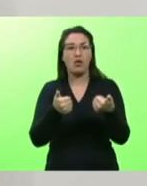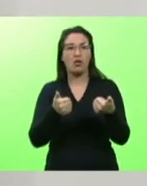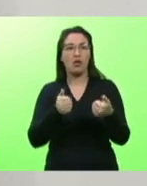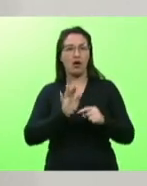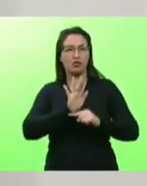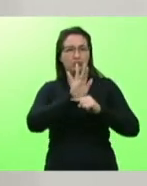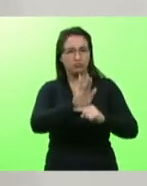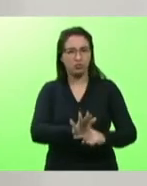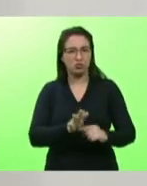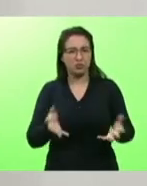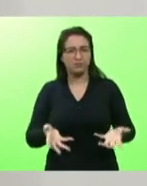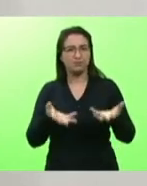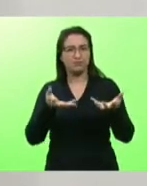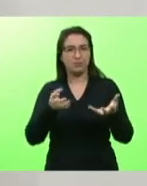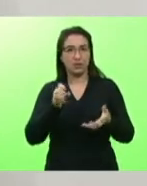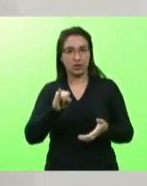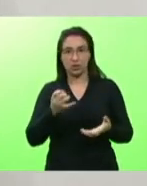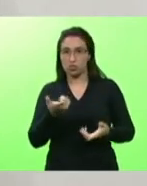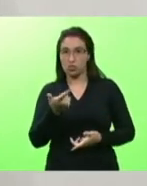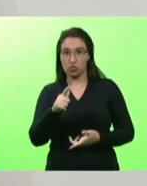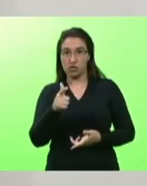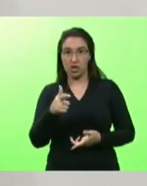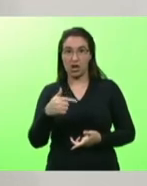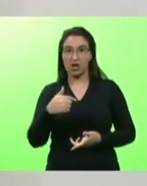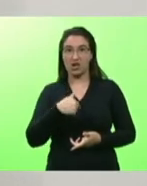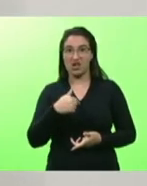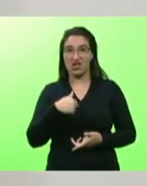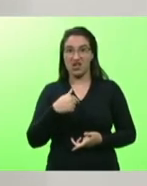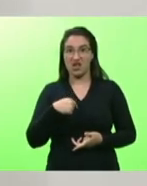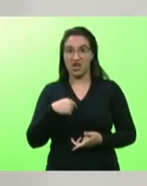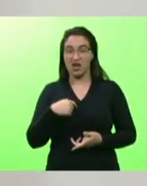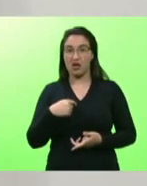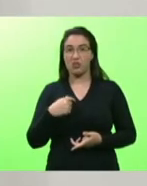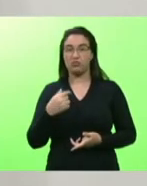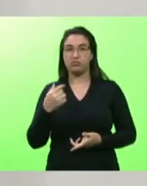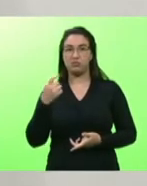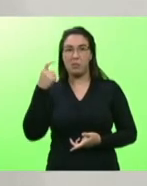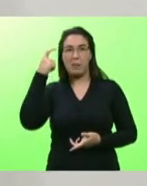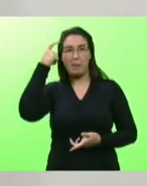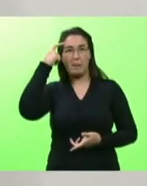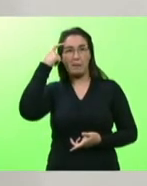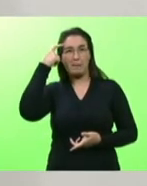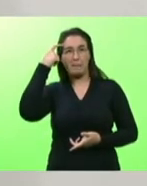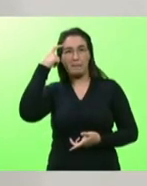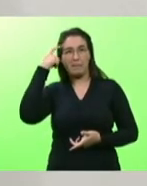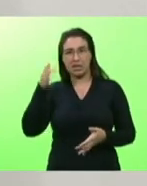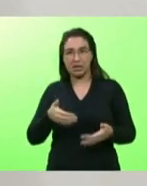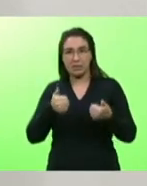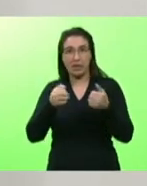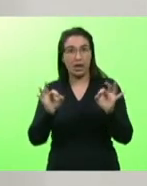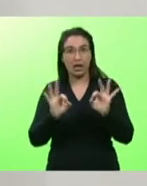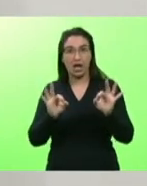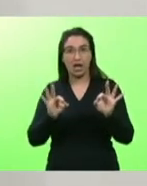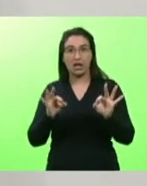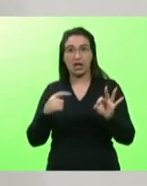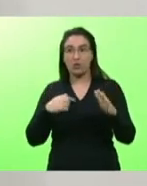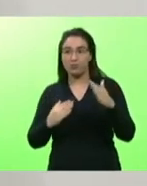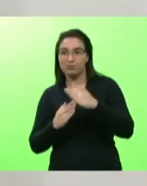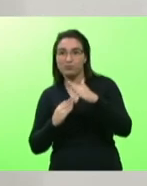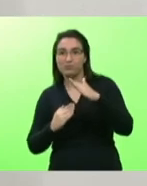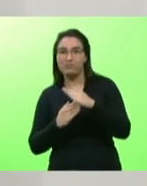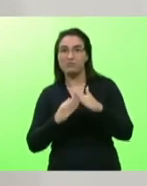eu me transformo num bárbaro num irracional numa pessoa sem limite para o mal então nós vamos